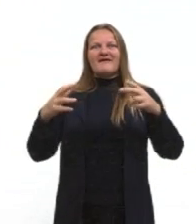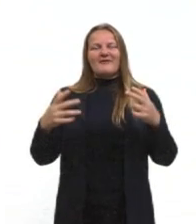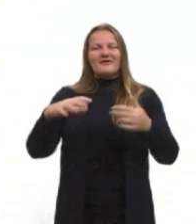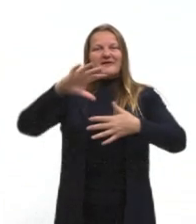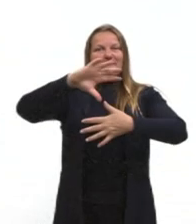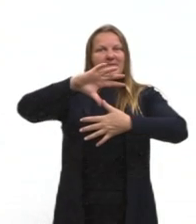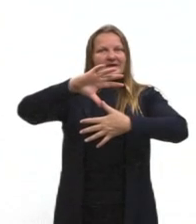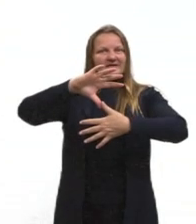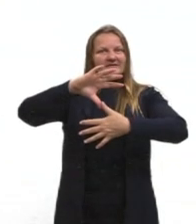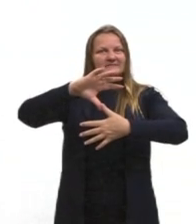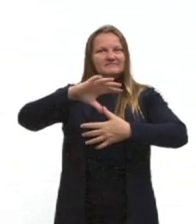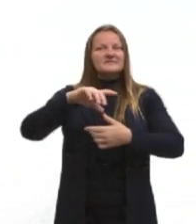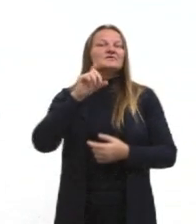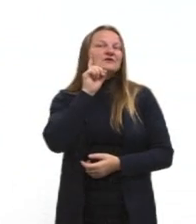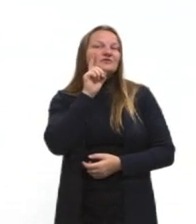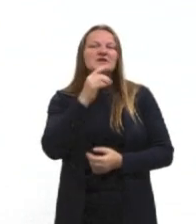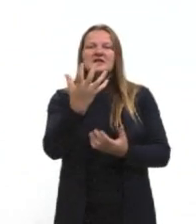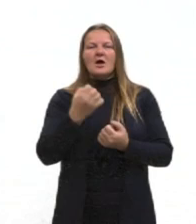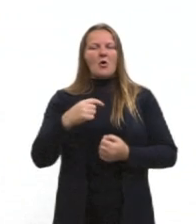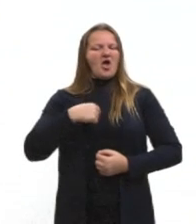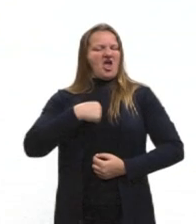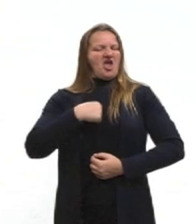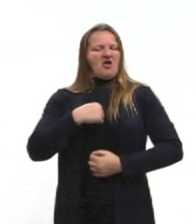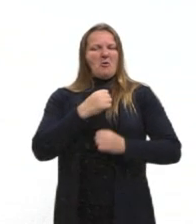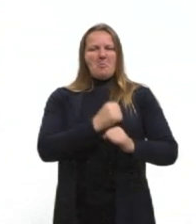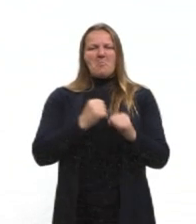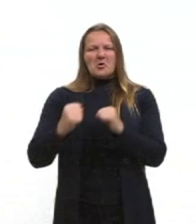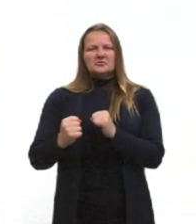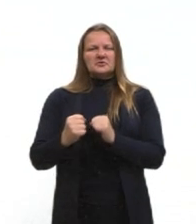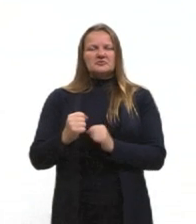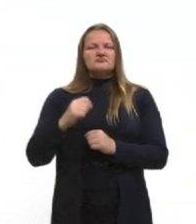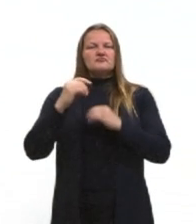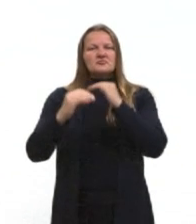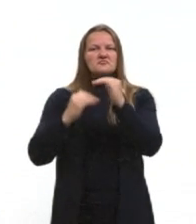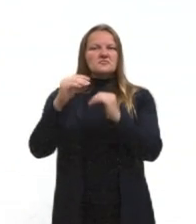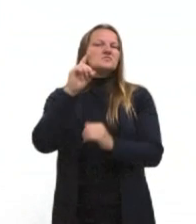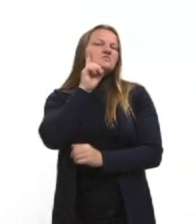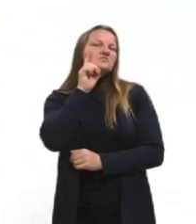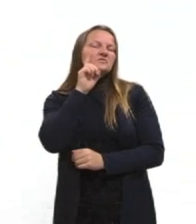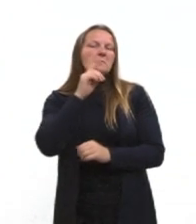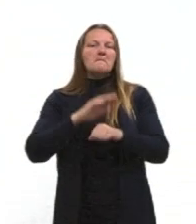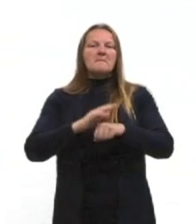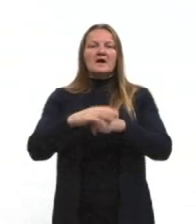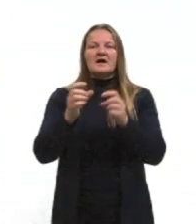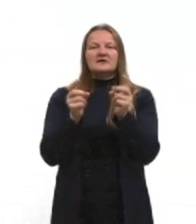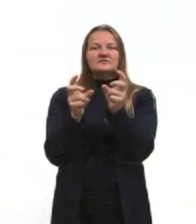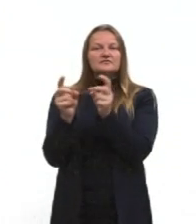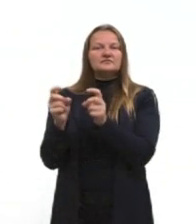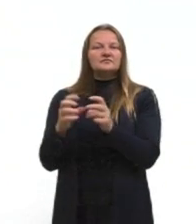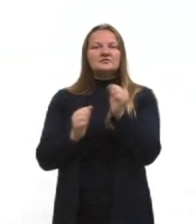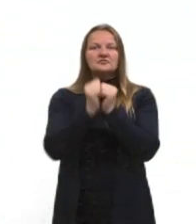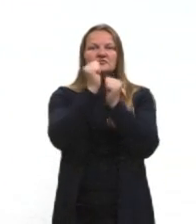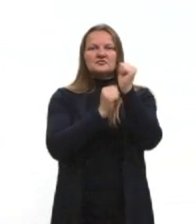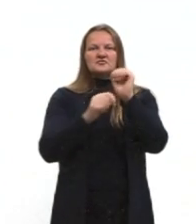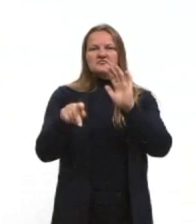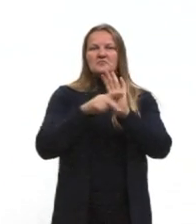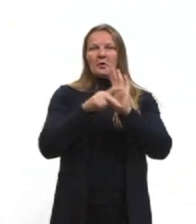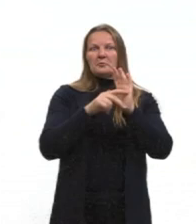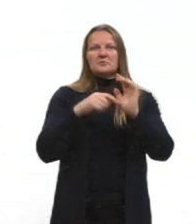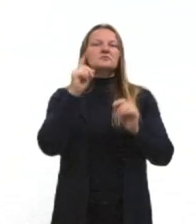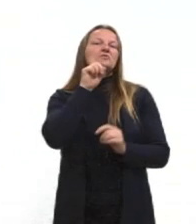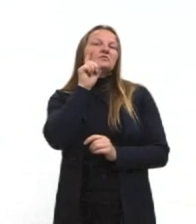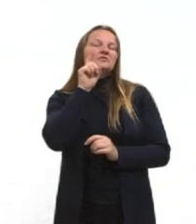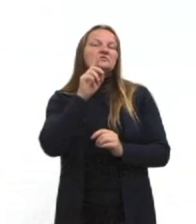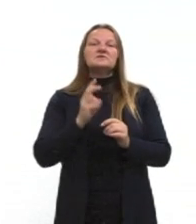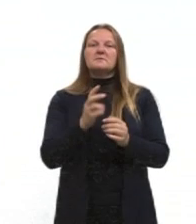América. E os Estados Unidos queriam que a única potência desenvolvida e que vendia bens industriais fosse ele. Então, os